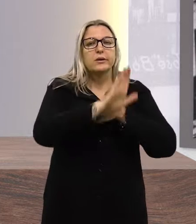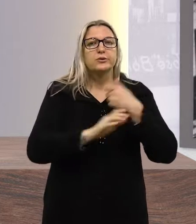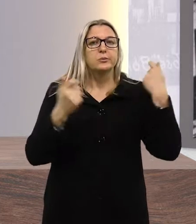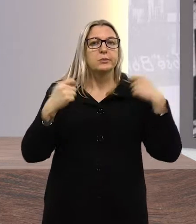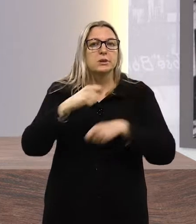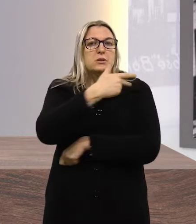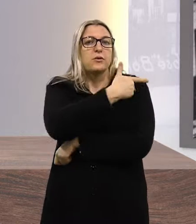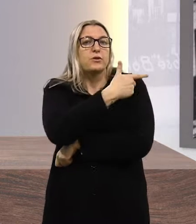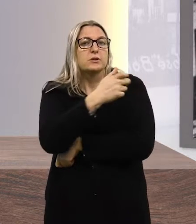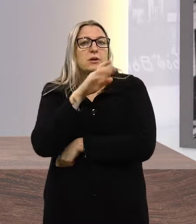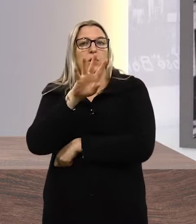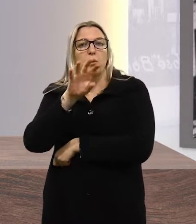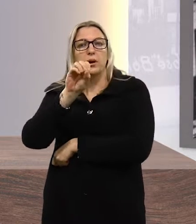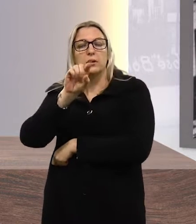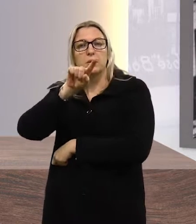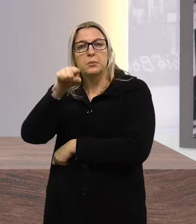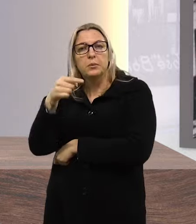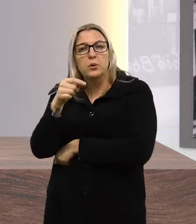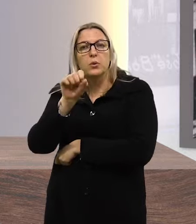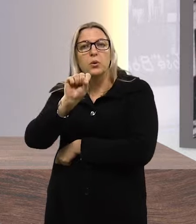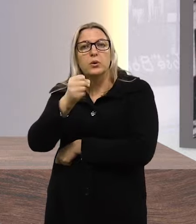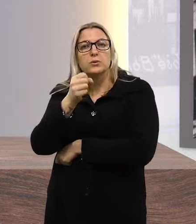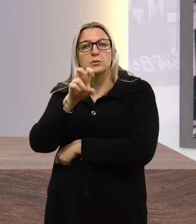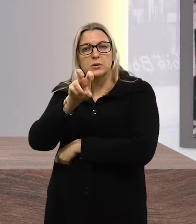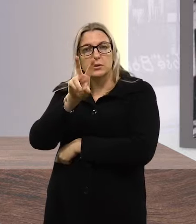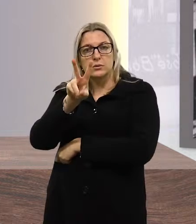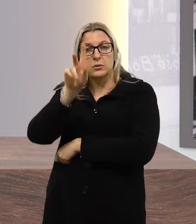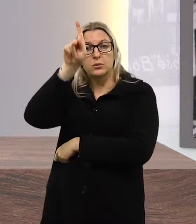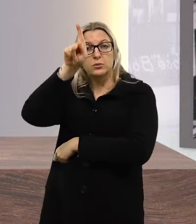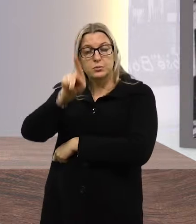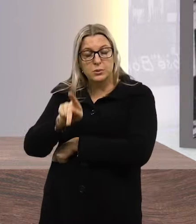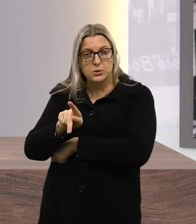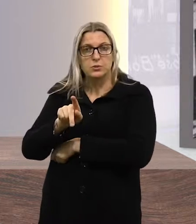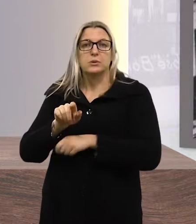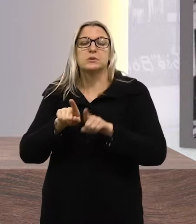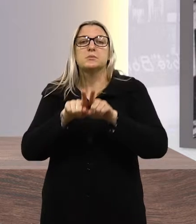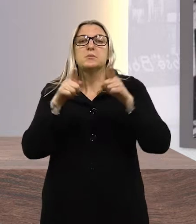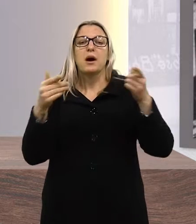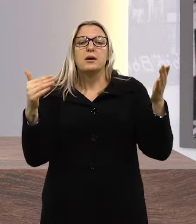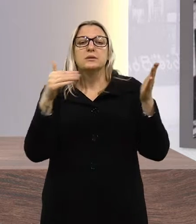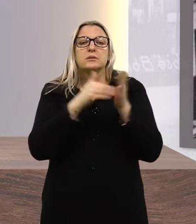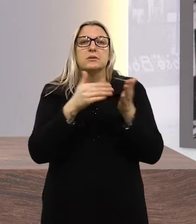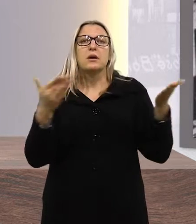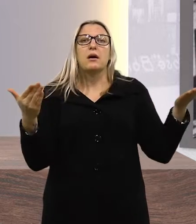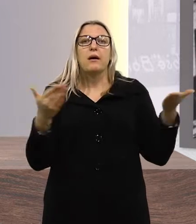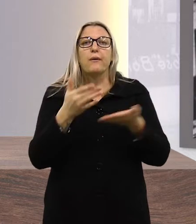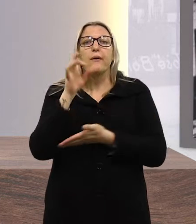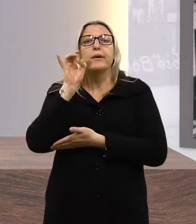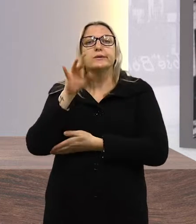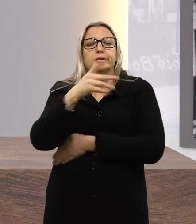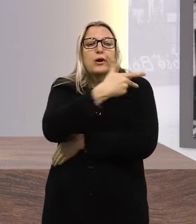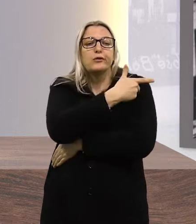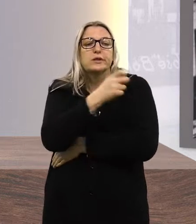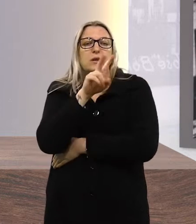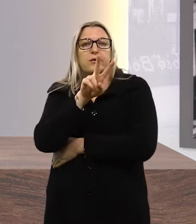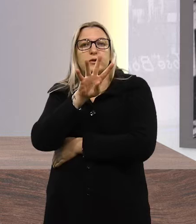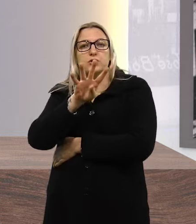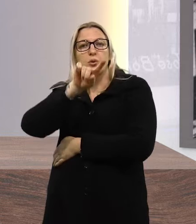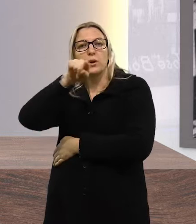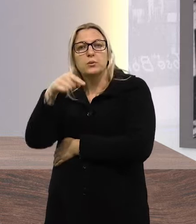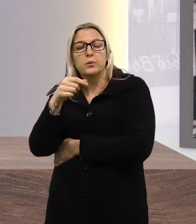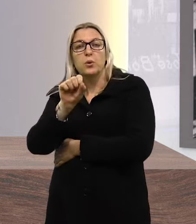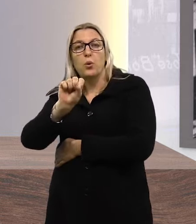imunizadas 40.852 pessoas. Só que até o momento, foram vacinadas